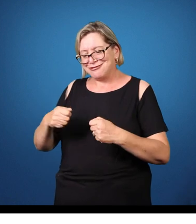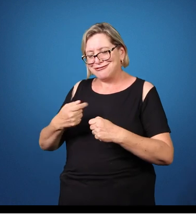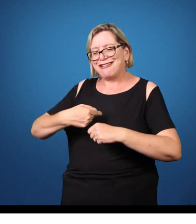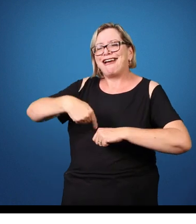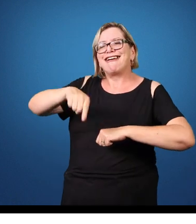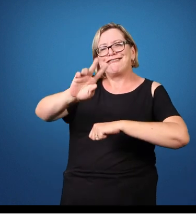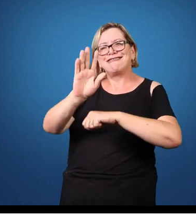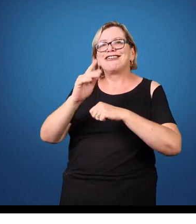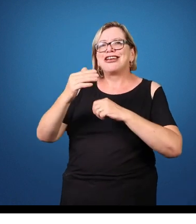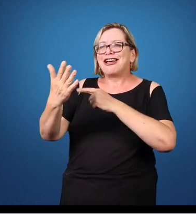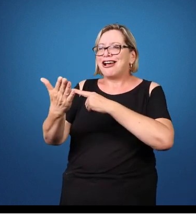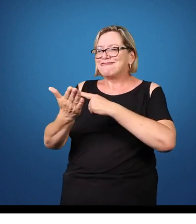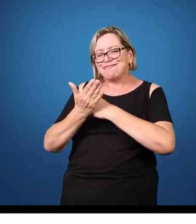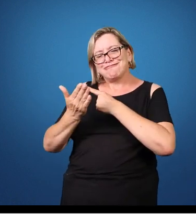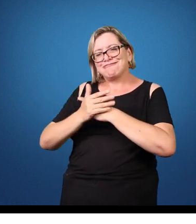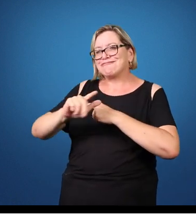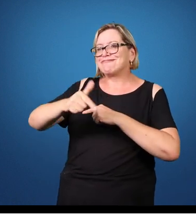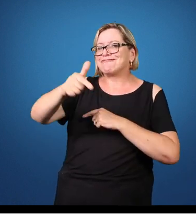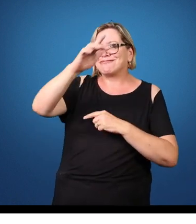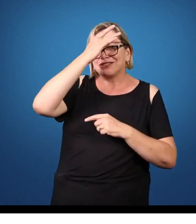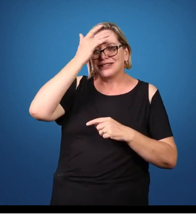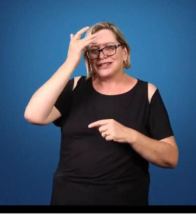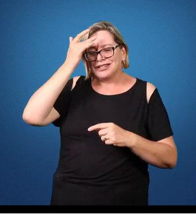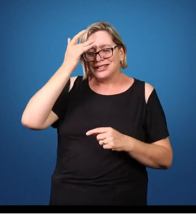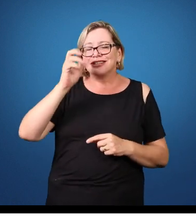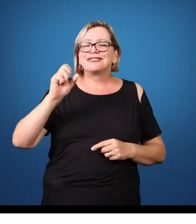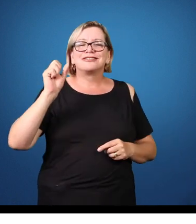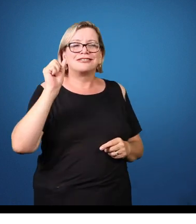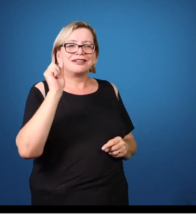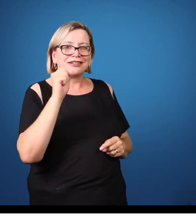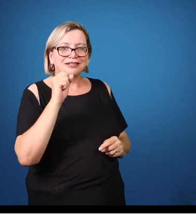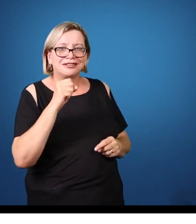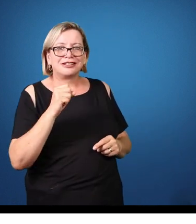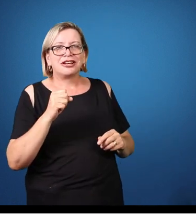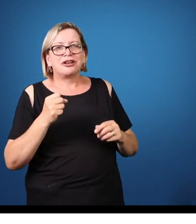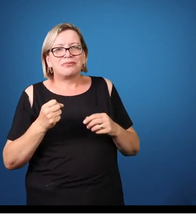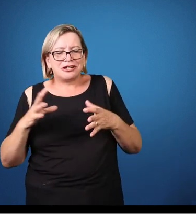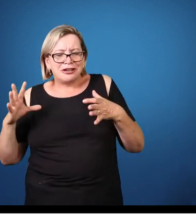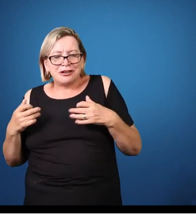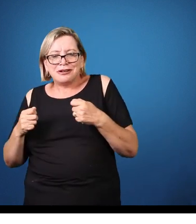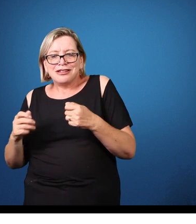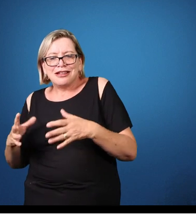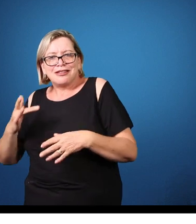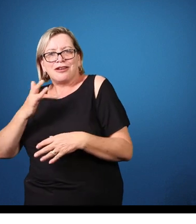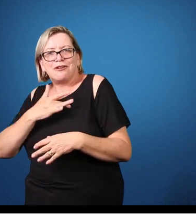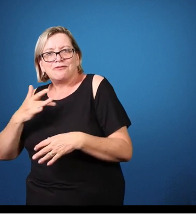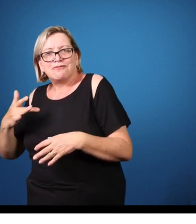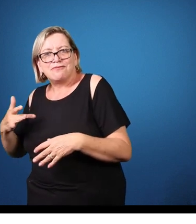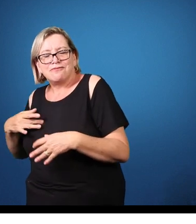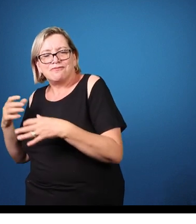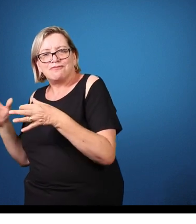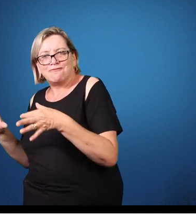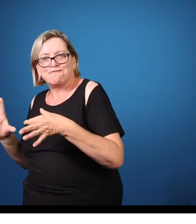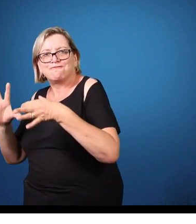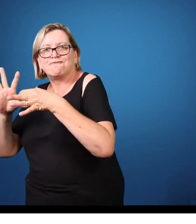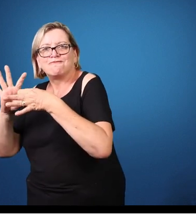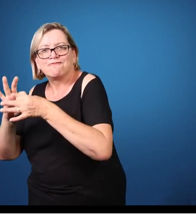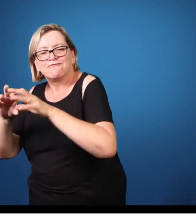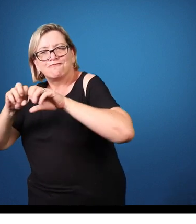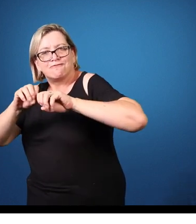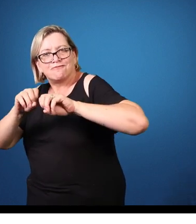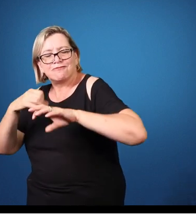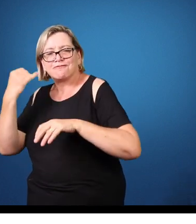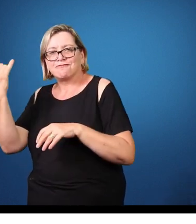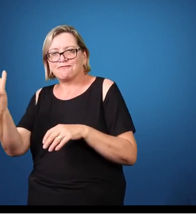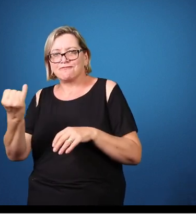saúde e da educação tem muito o que conversar. Que bom. Eduardo, muito obrigado pela presença, pela disponibilidade, por partilhar o seu amplo conhecimento.